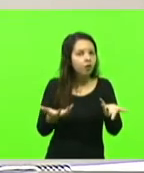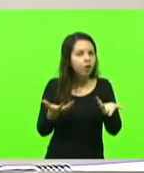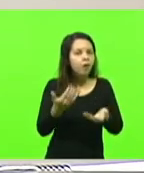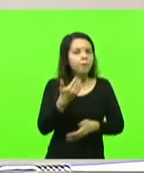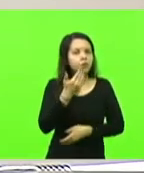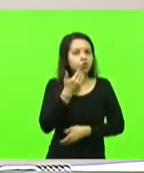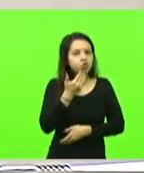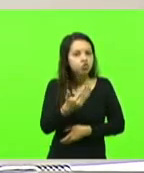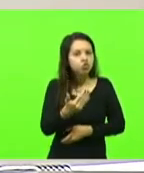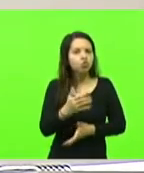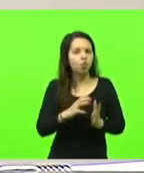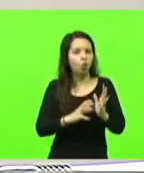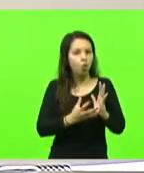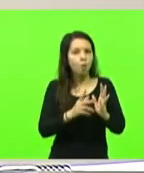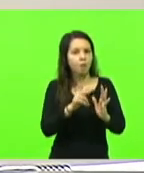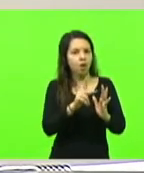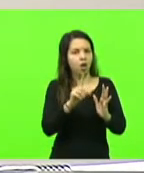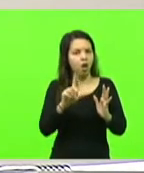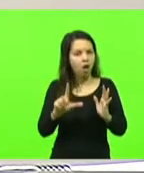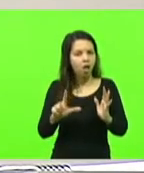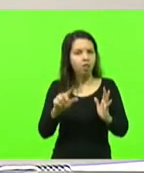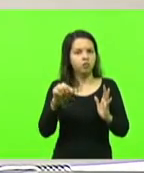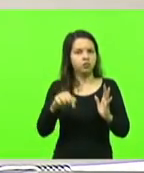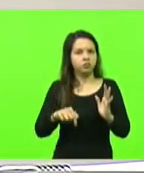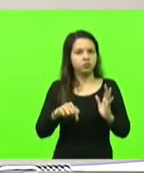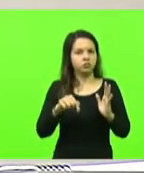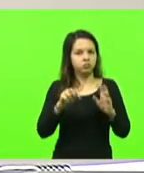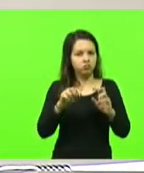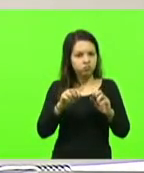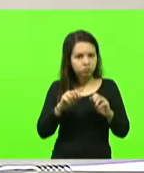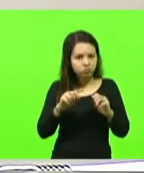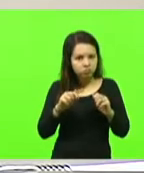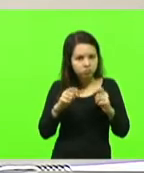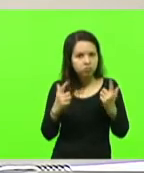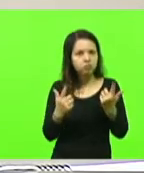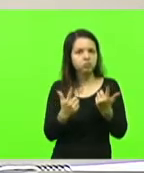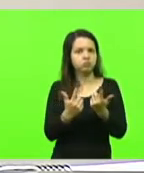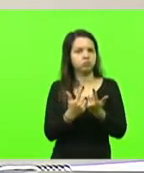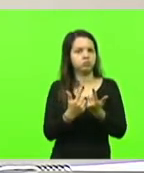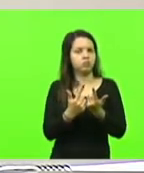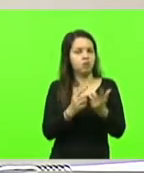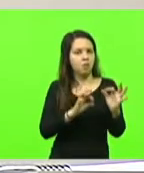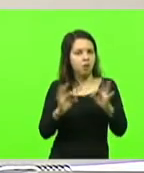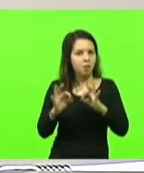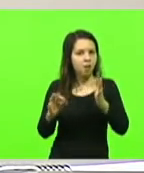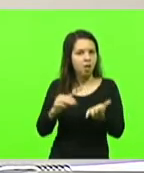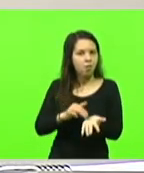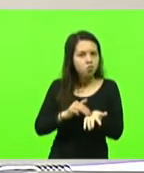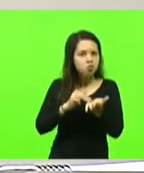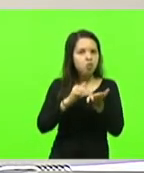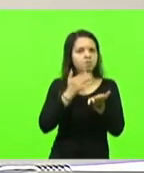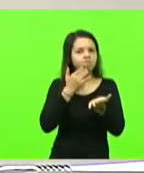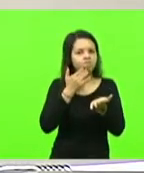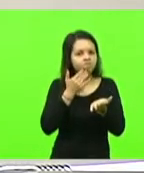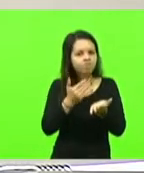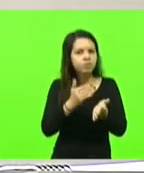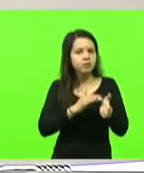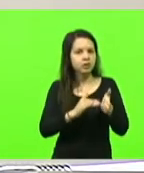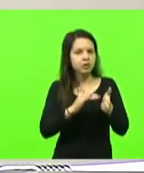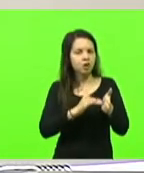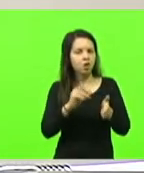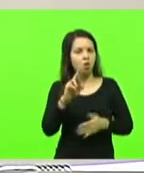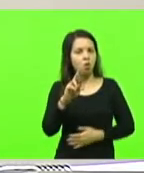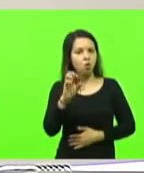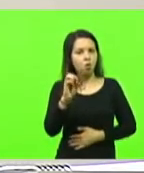a bancada do PL aqui nesta casa, faça uma moção de apelo ao nosso secretário, o Ronaldo, aliás, é